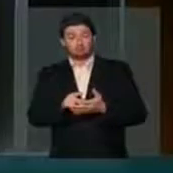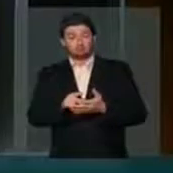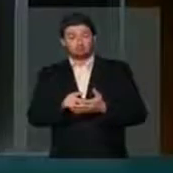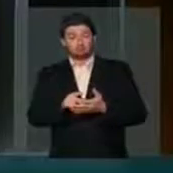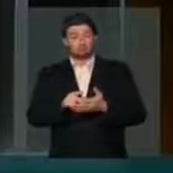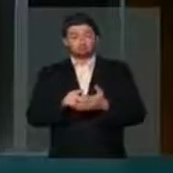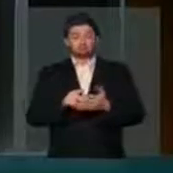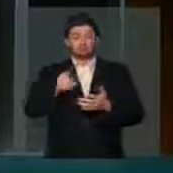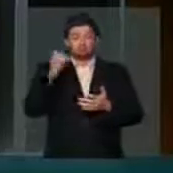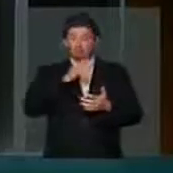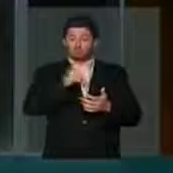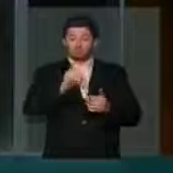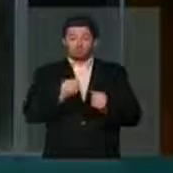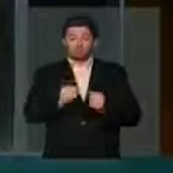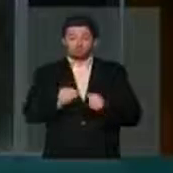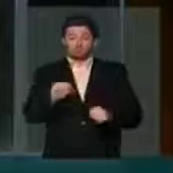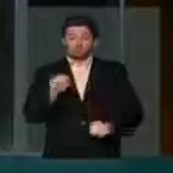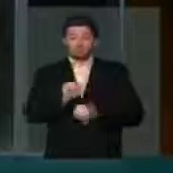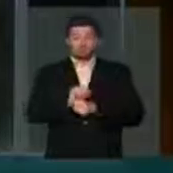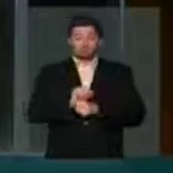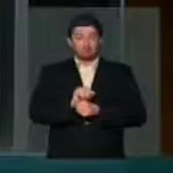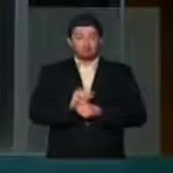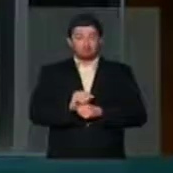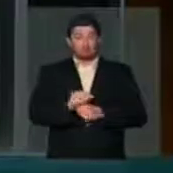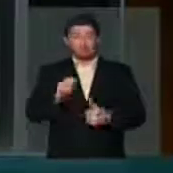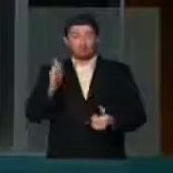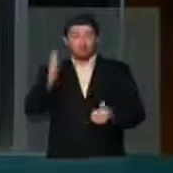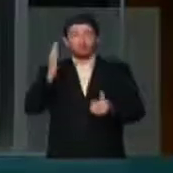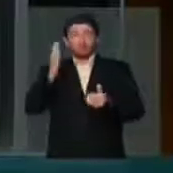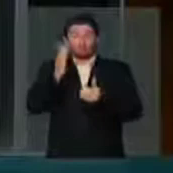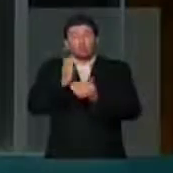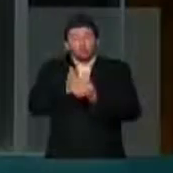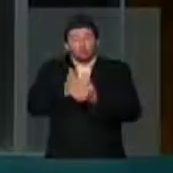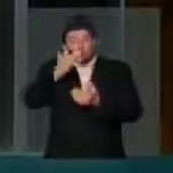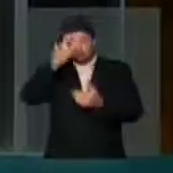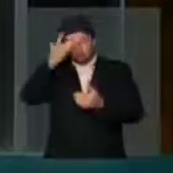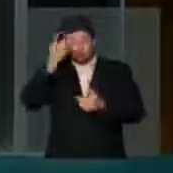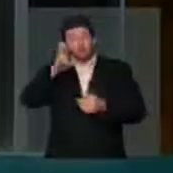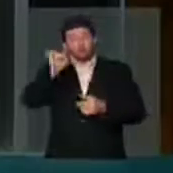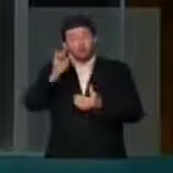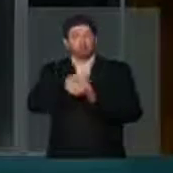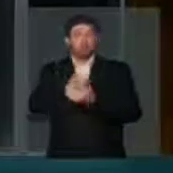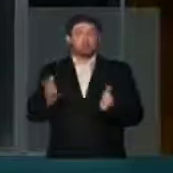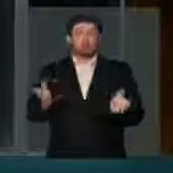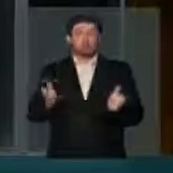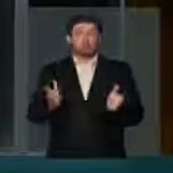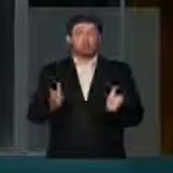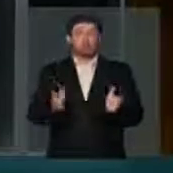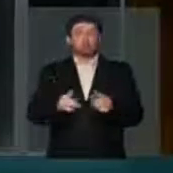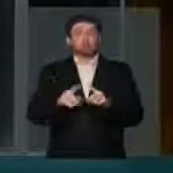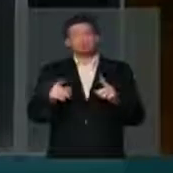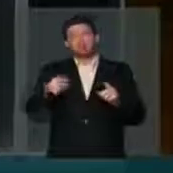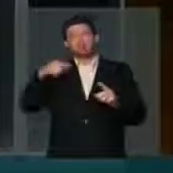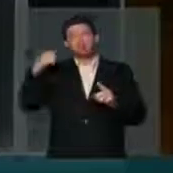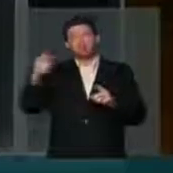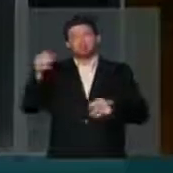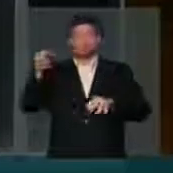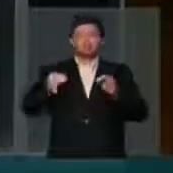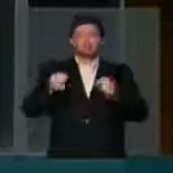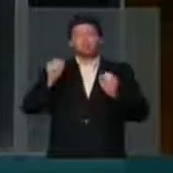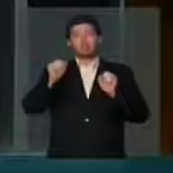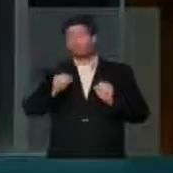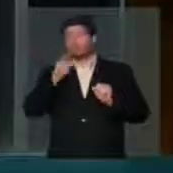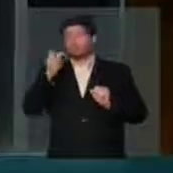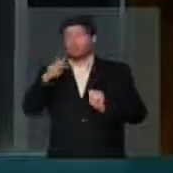conseguem barrar o processamento. A pessoa será processada, embora mais tarde a justiça